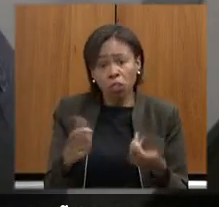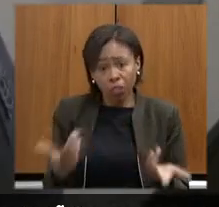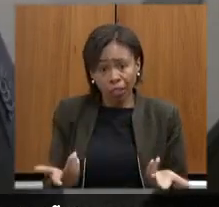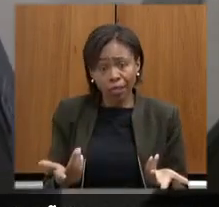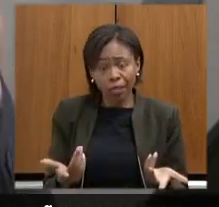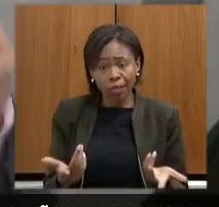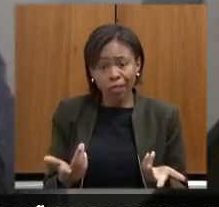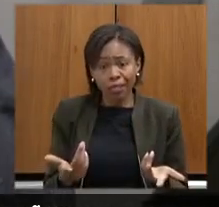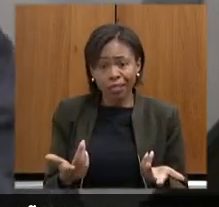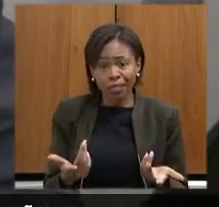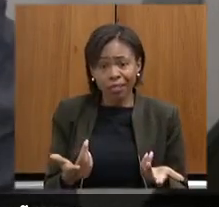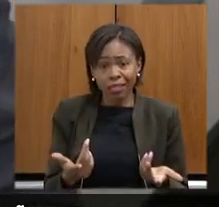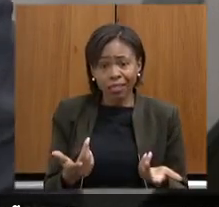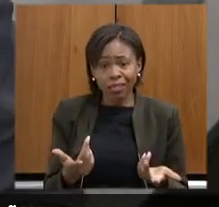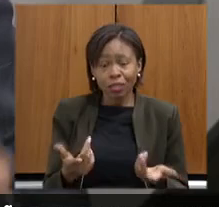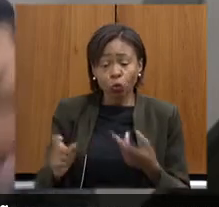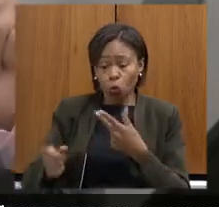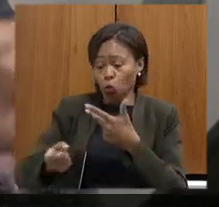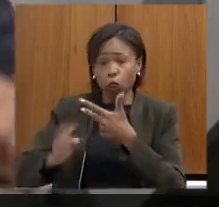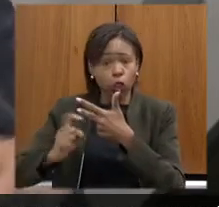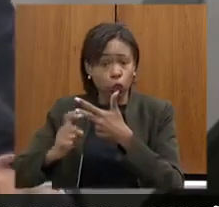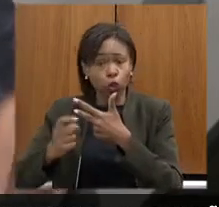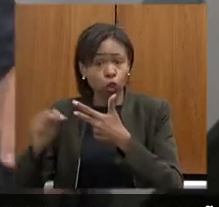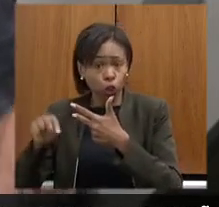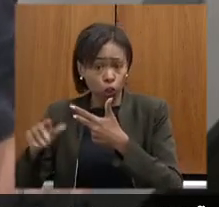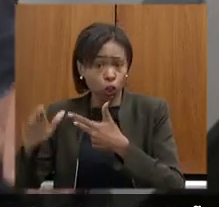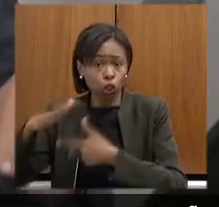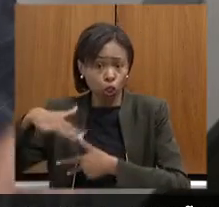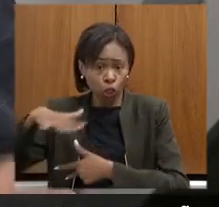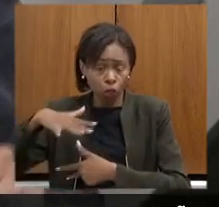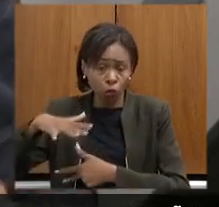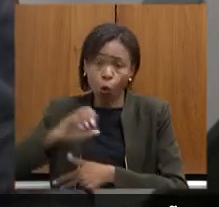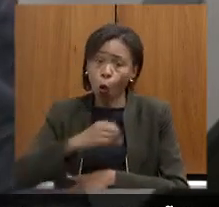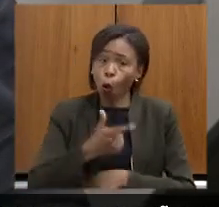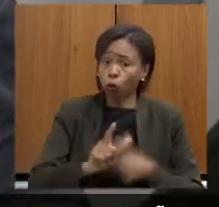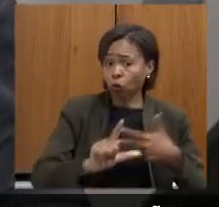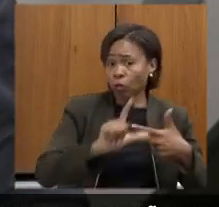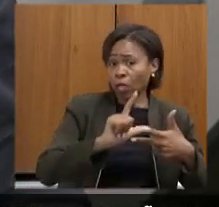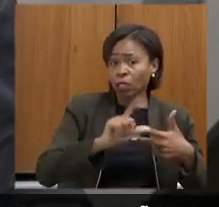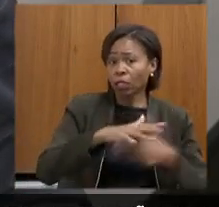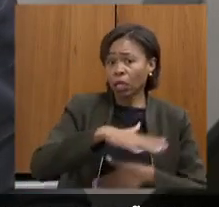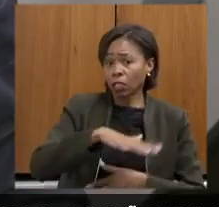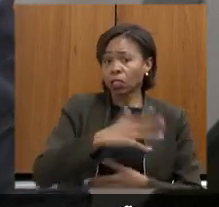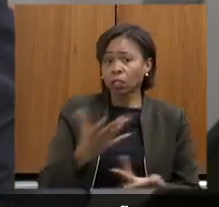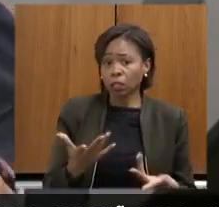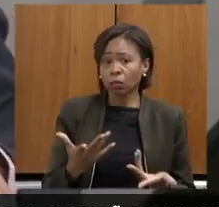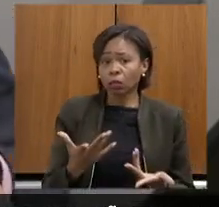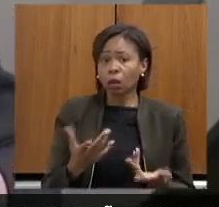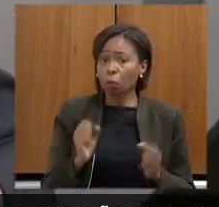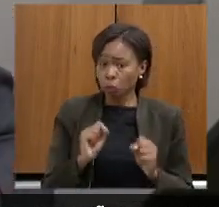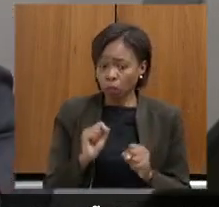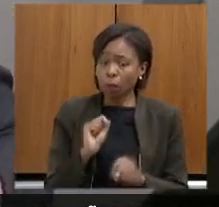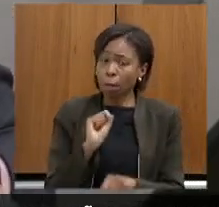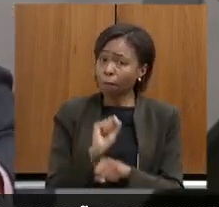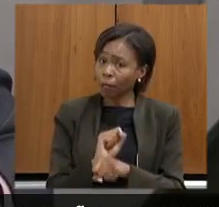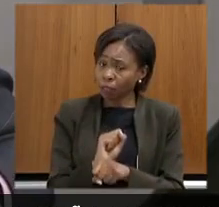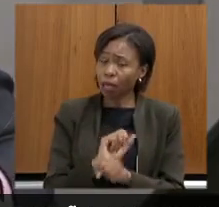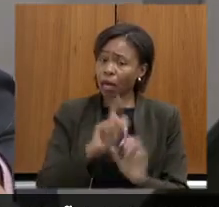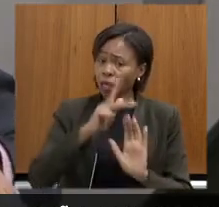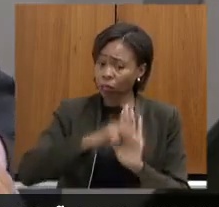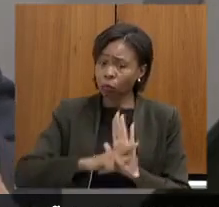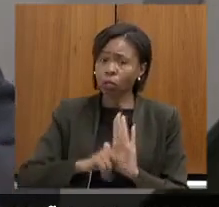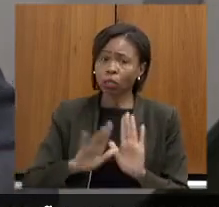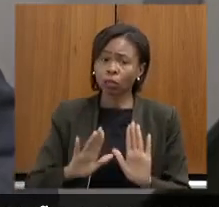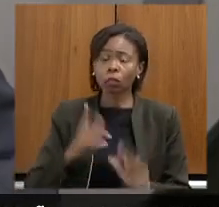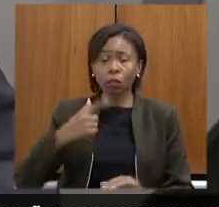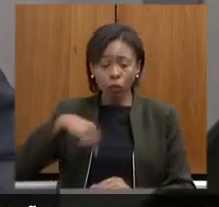em âmbito do poder executivo quanto também em âmbito do poder legislativo então nós também temos